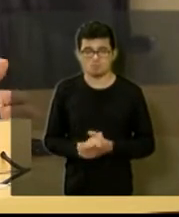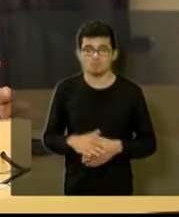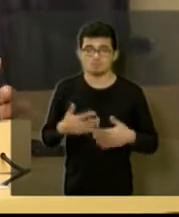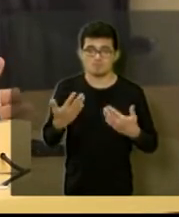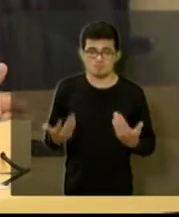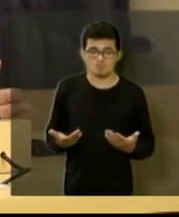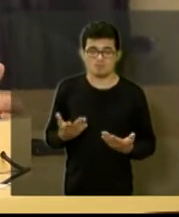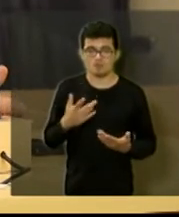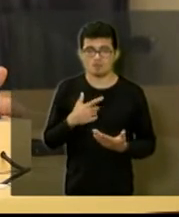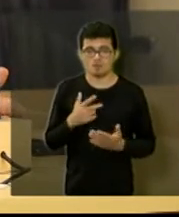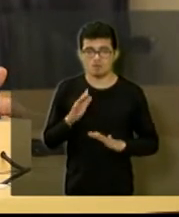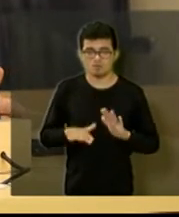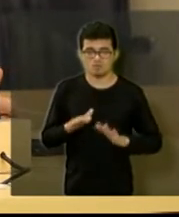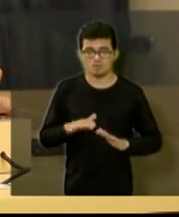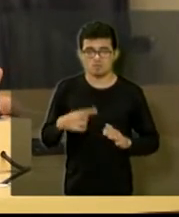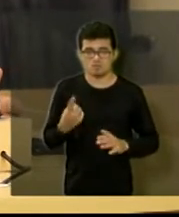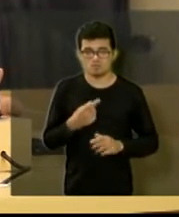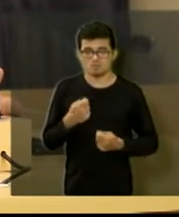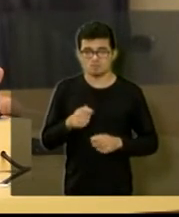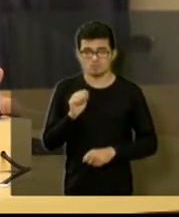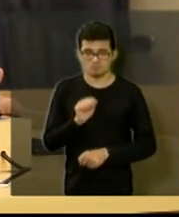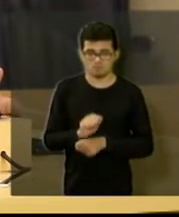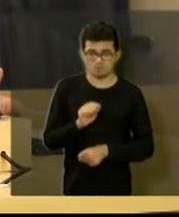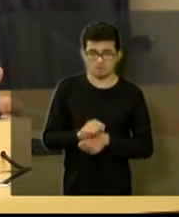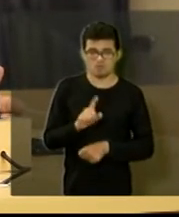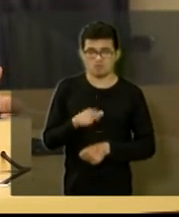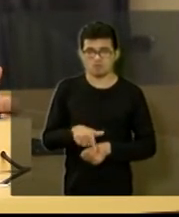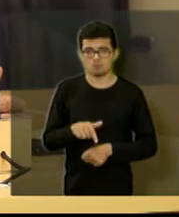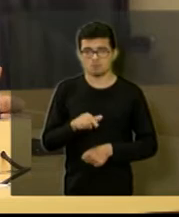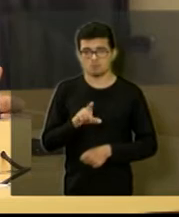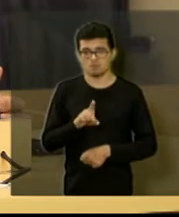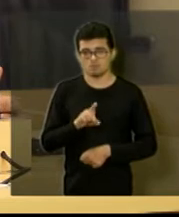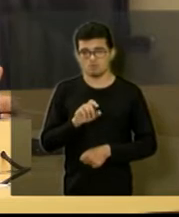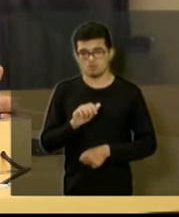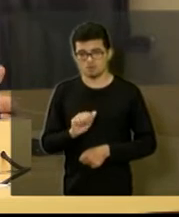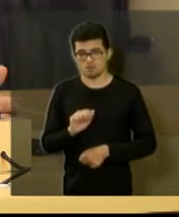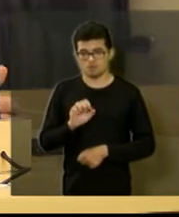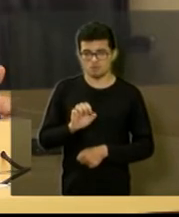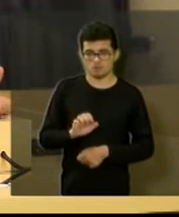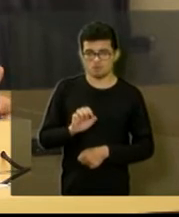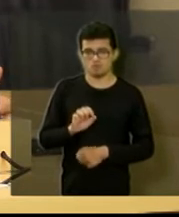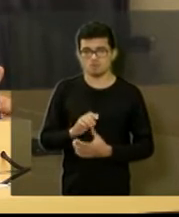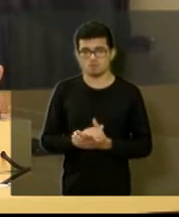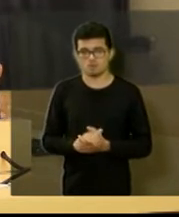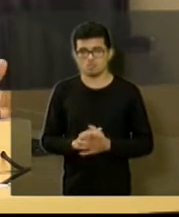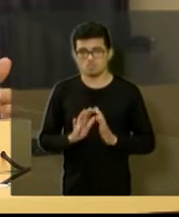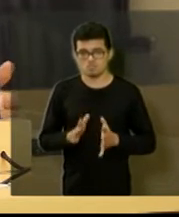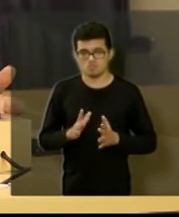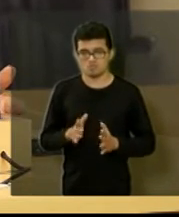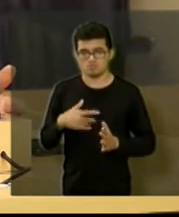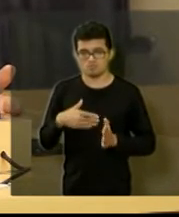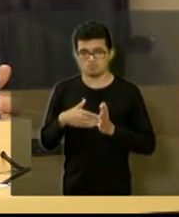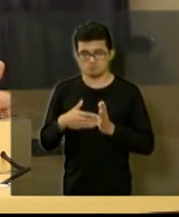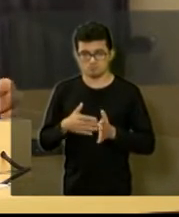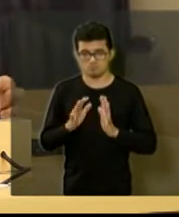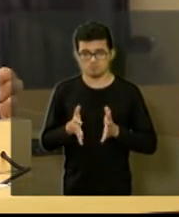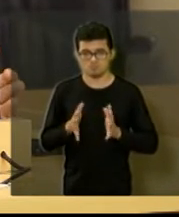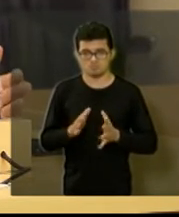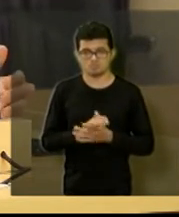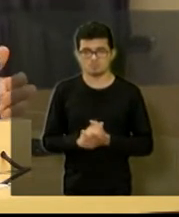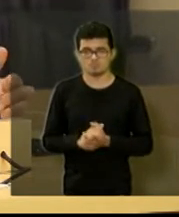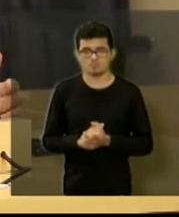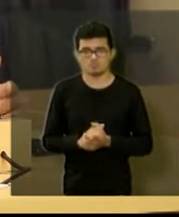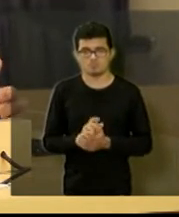provavelmente a gente tem que aguardar essa decisão do DAE esse prognóstico que o DAE vai nos dar já foi encaminhado isso aí está detectando